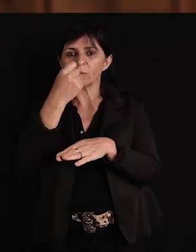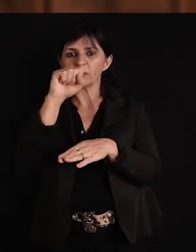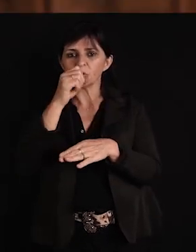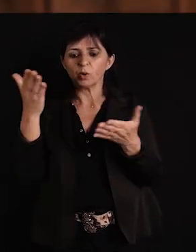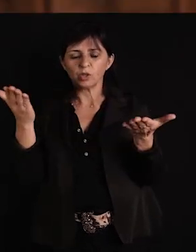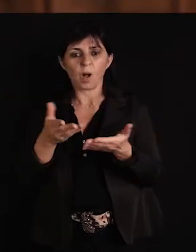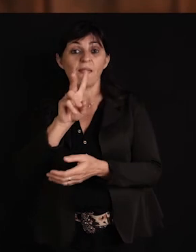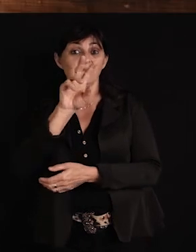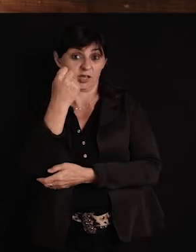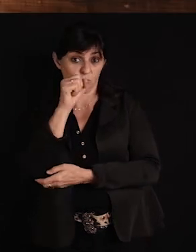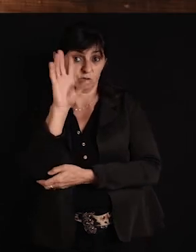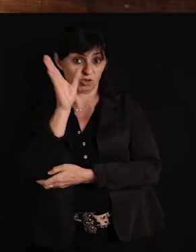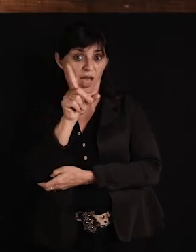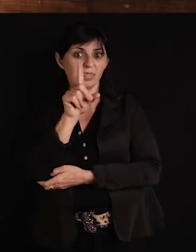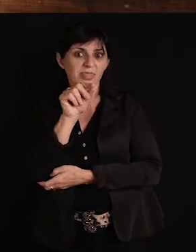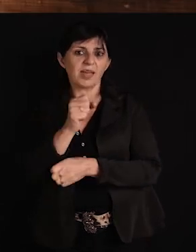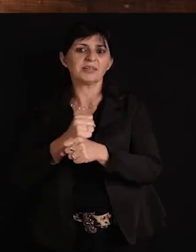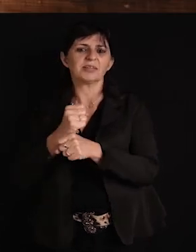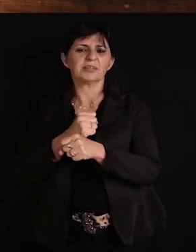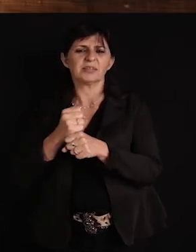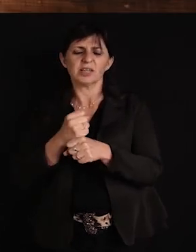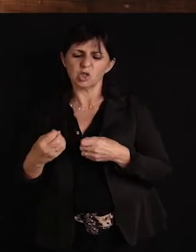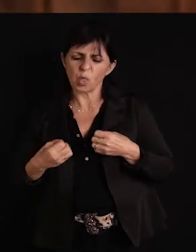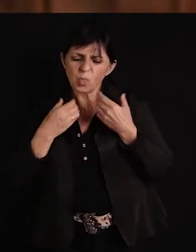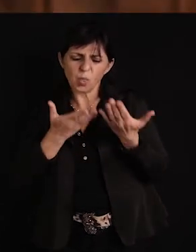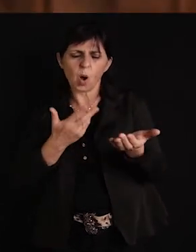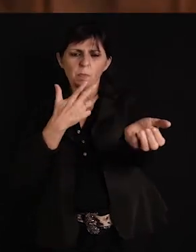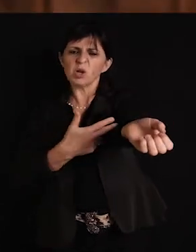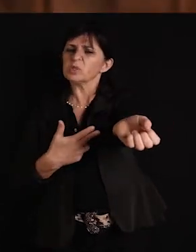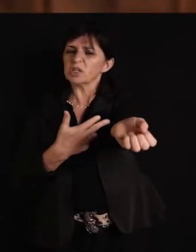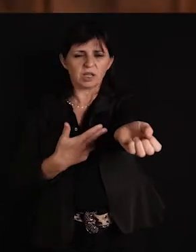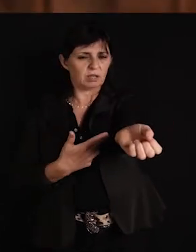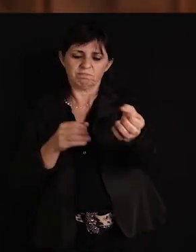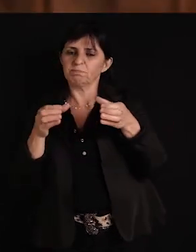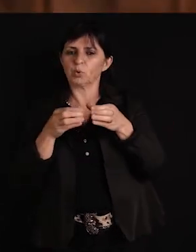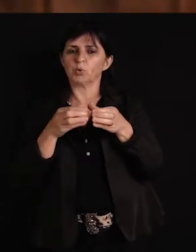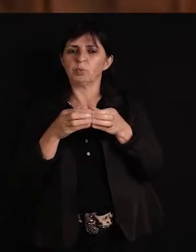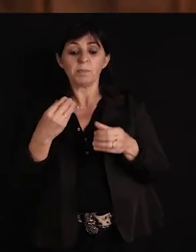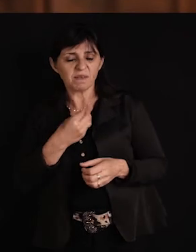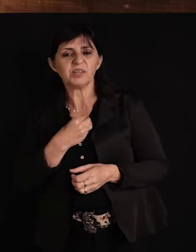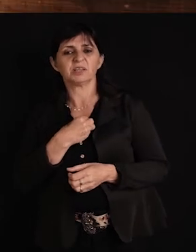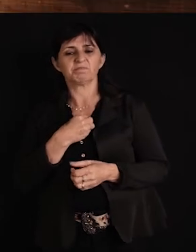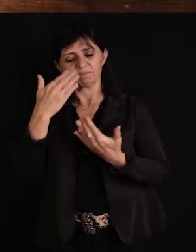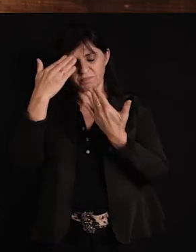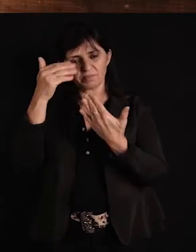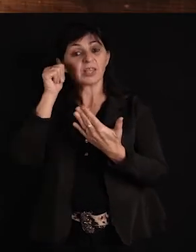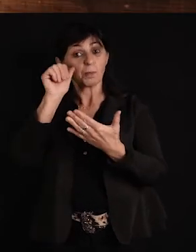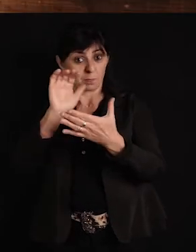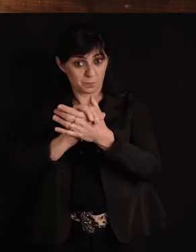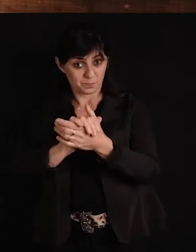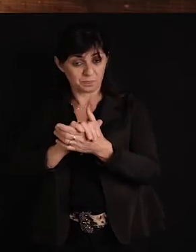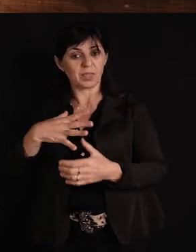São 10 anos E dou meu sangue pelos monarcas É a minha vida Quero agradecer a minha esposa Agora eu tenho uma